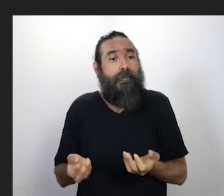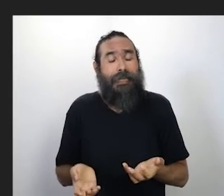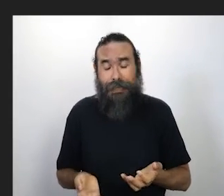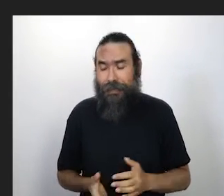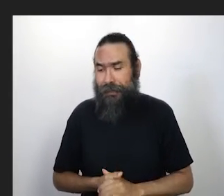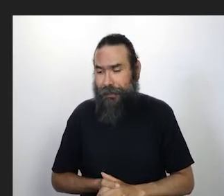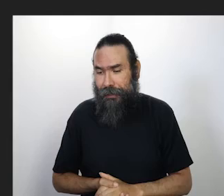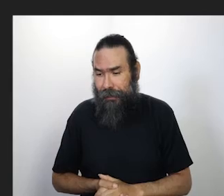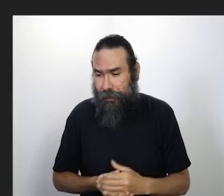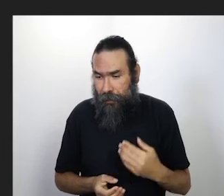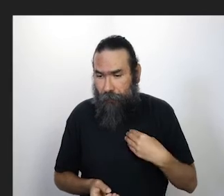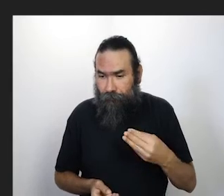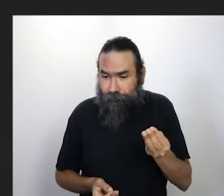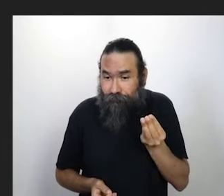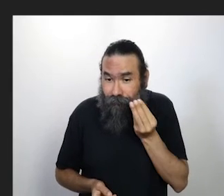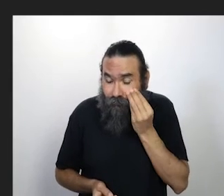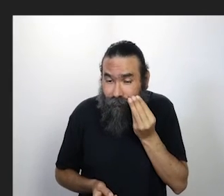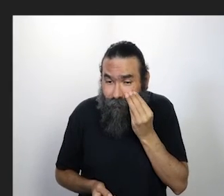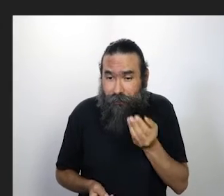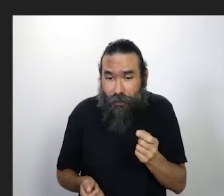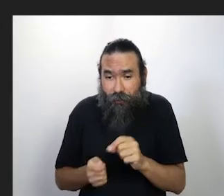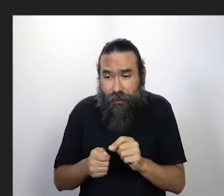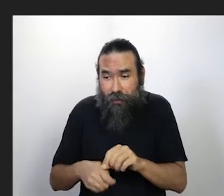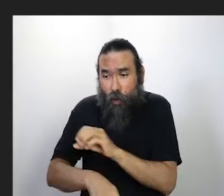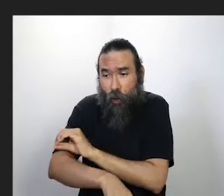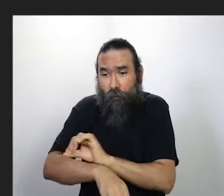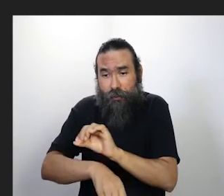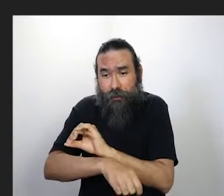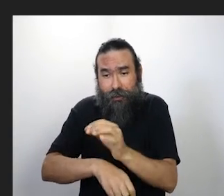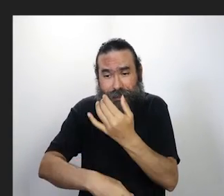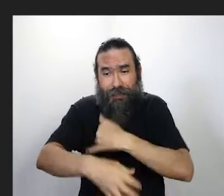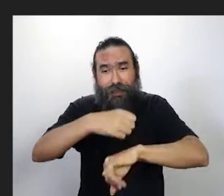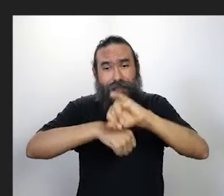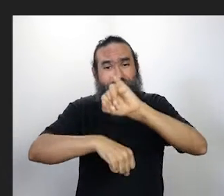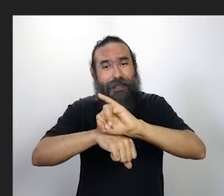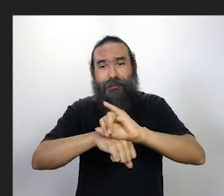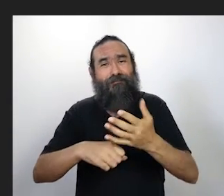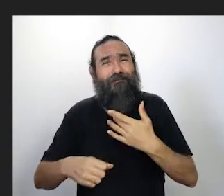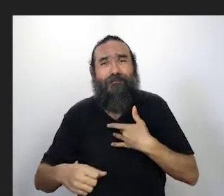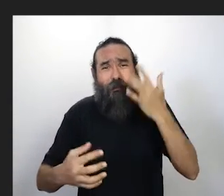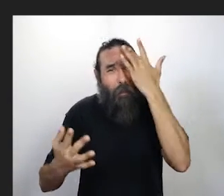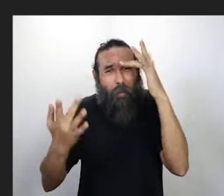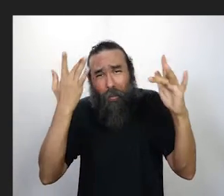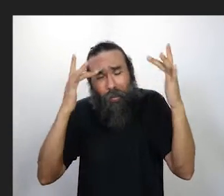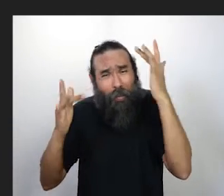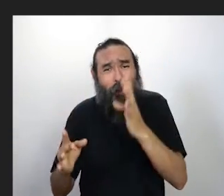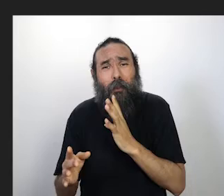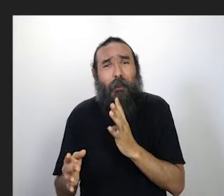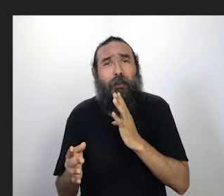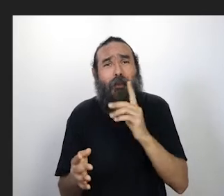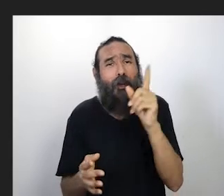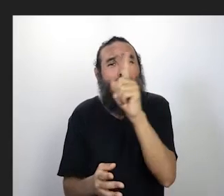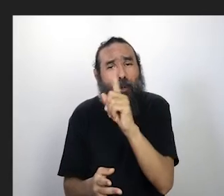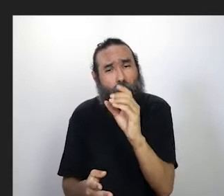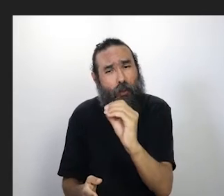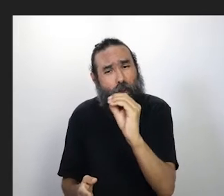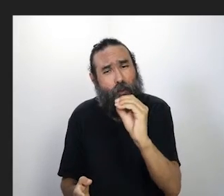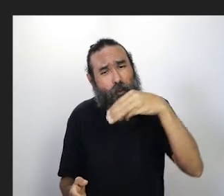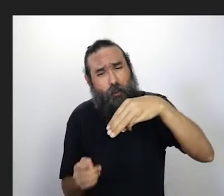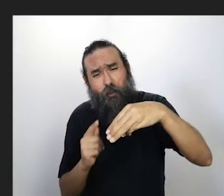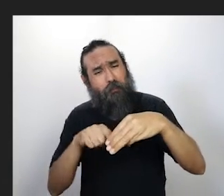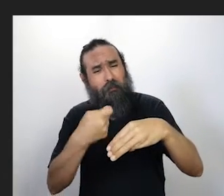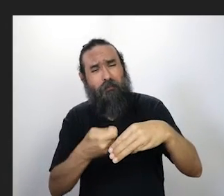vou tentar, eu não sabia nada desse mundo aqui, não sabia mexer no Zoom nem nada, mas aí a gente vai aprendendo, fazendo uma aula, uma coisa,